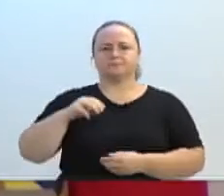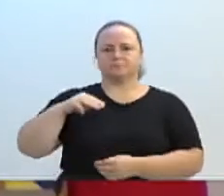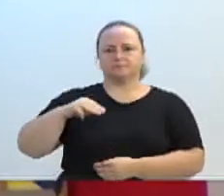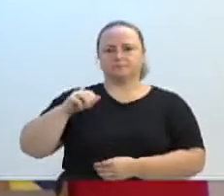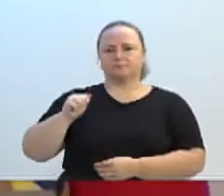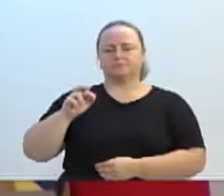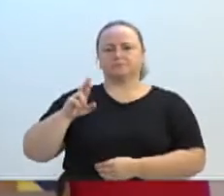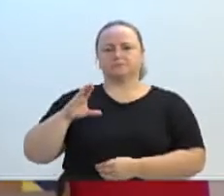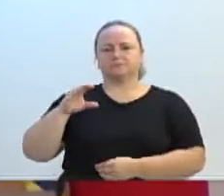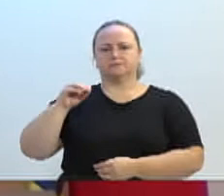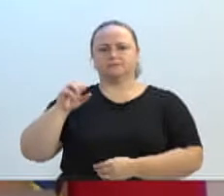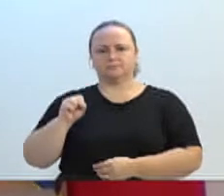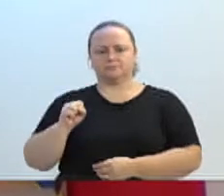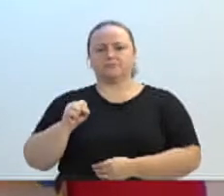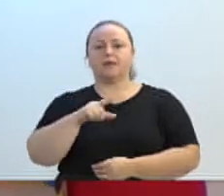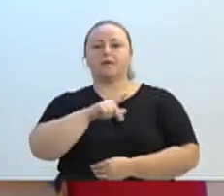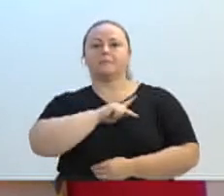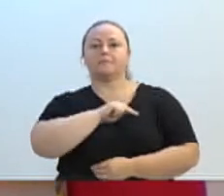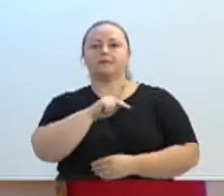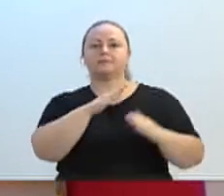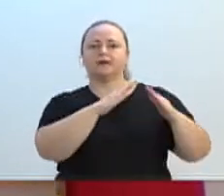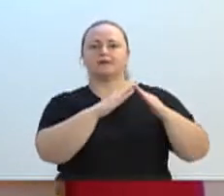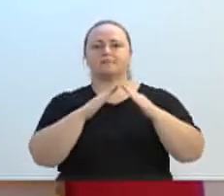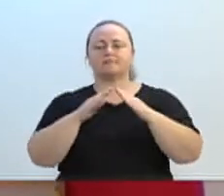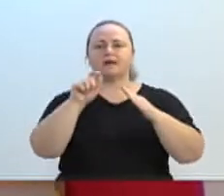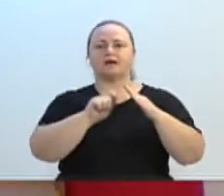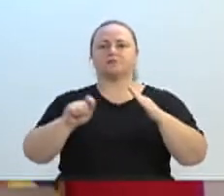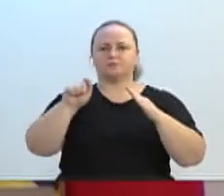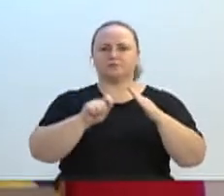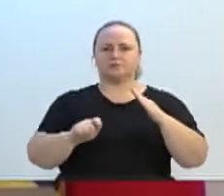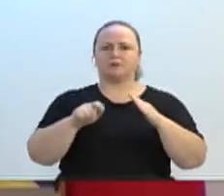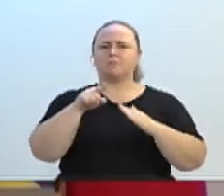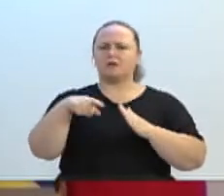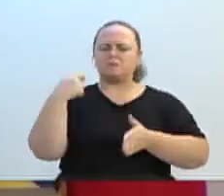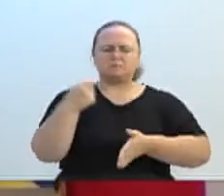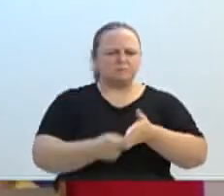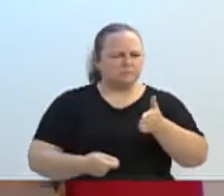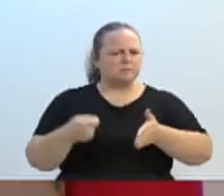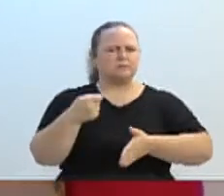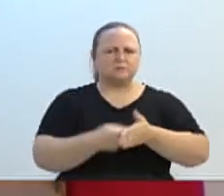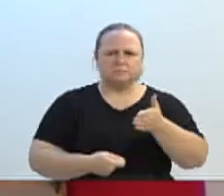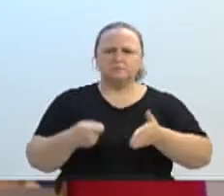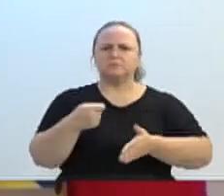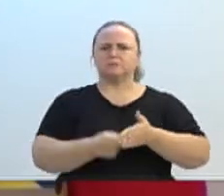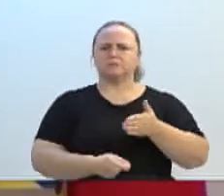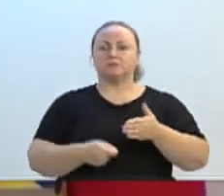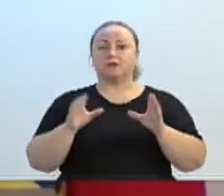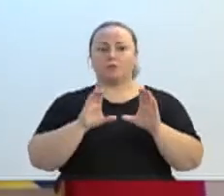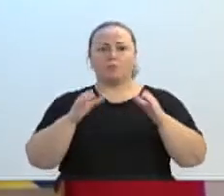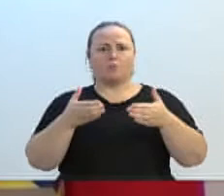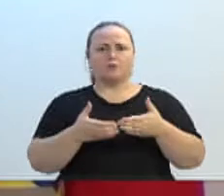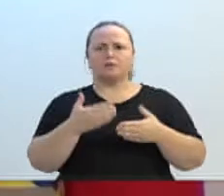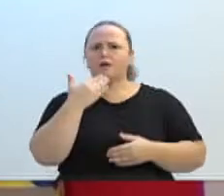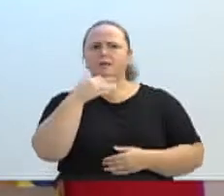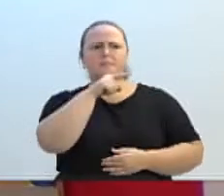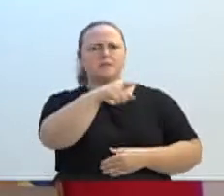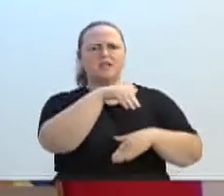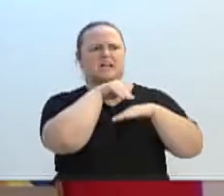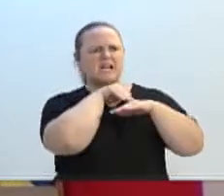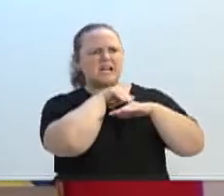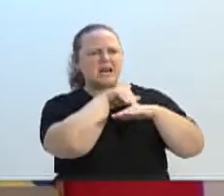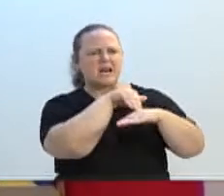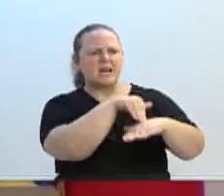da associação, que lutou muito, houve um muito desaforo, muito desaforo da comunidade, a comunidade cobrava constantemente